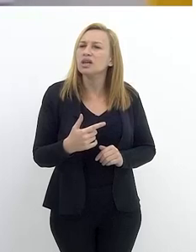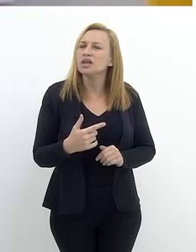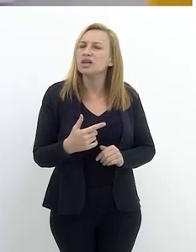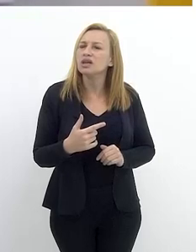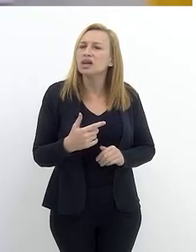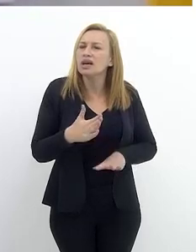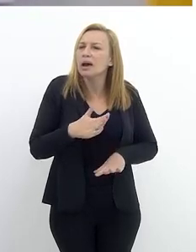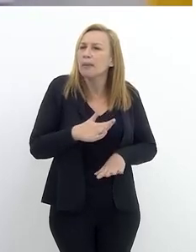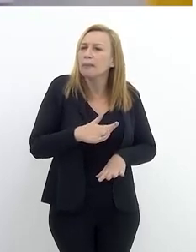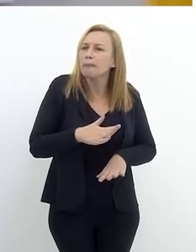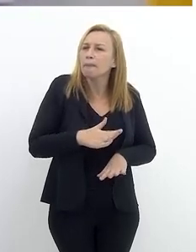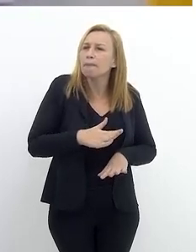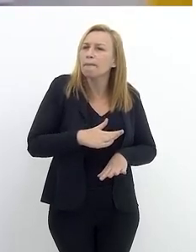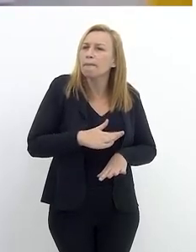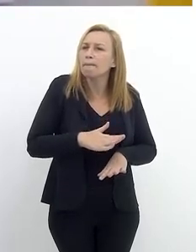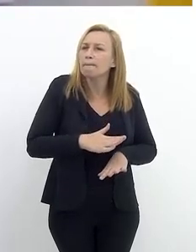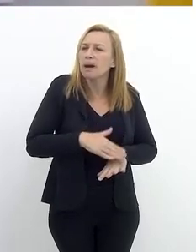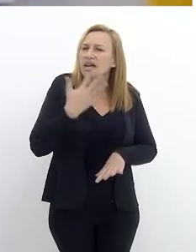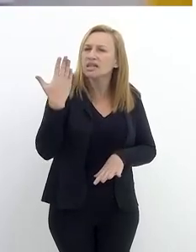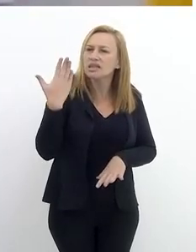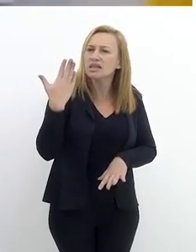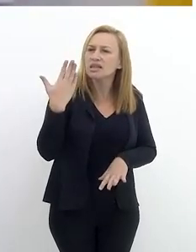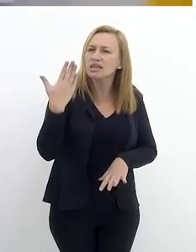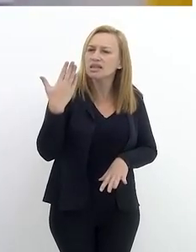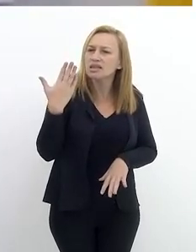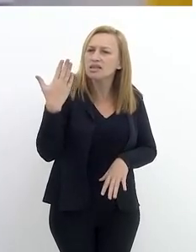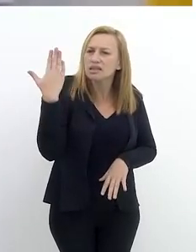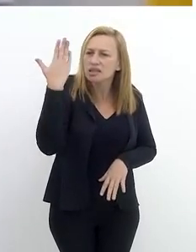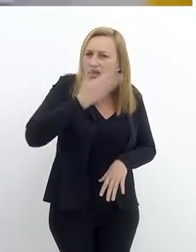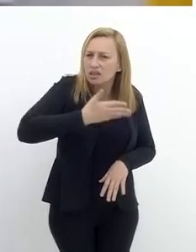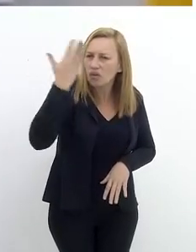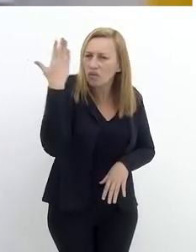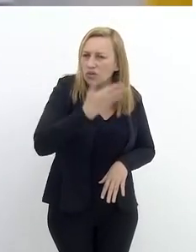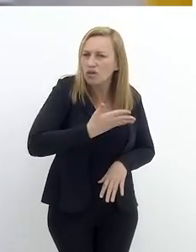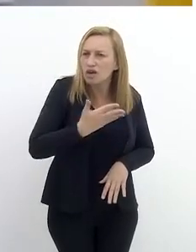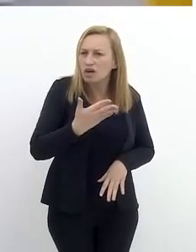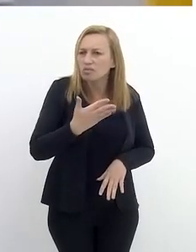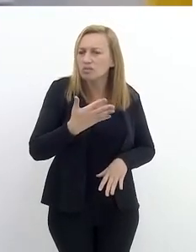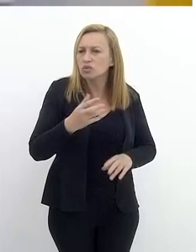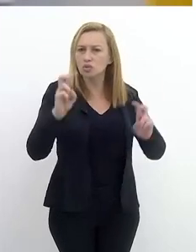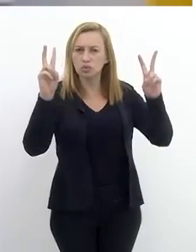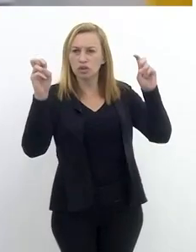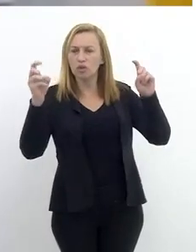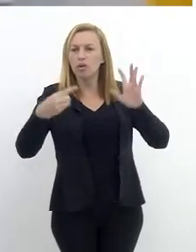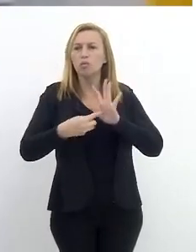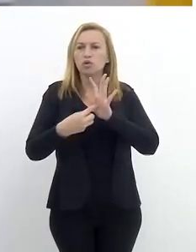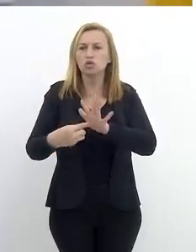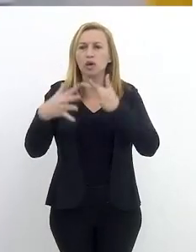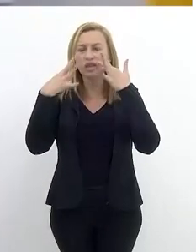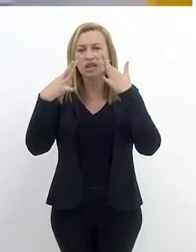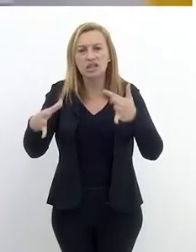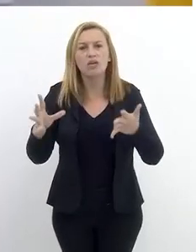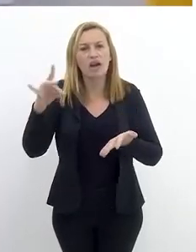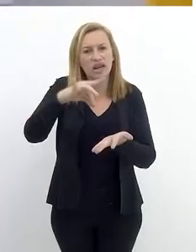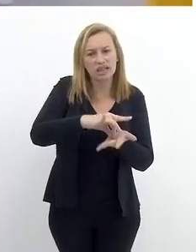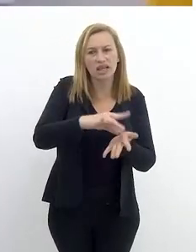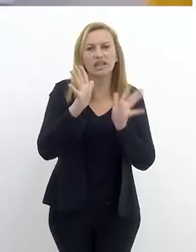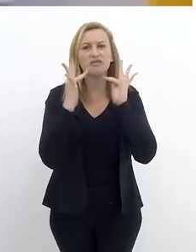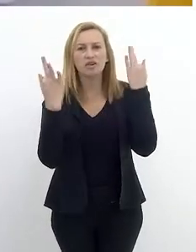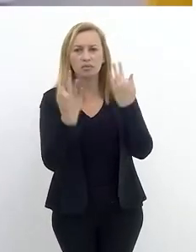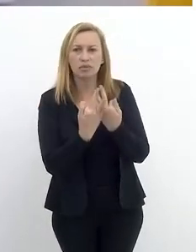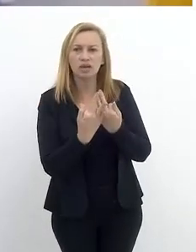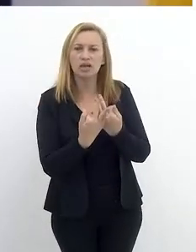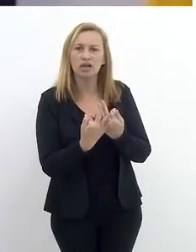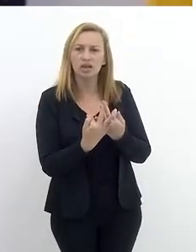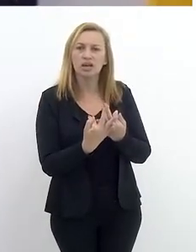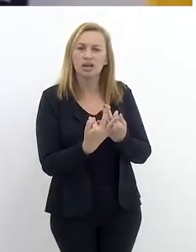daquilo que é mais invisível no tema chamou atenção para a gente o quanto a realidade das famílias das